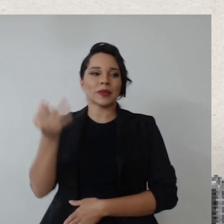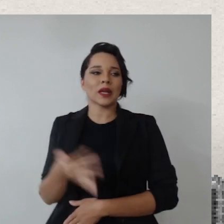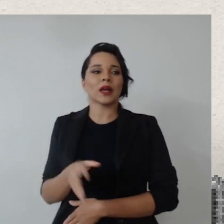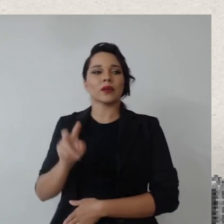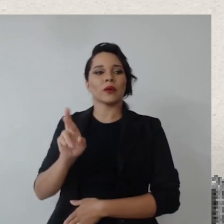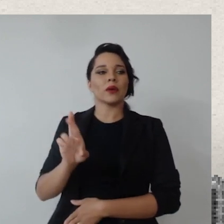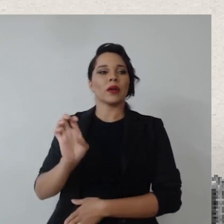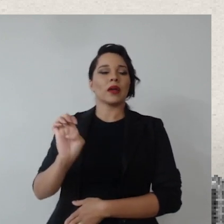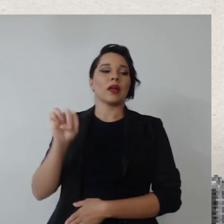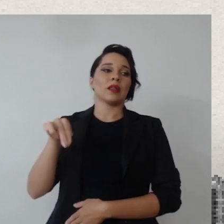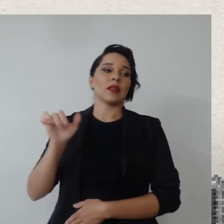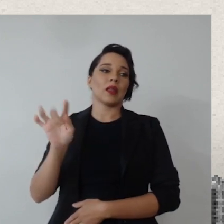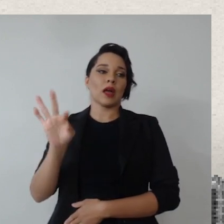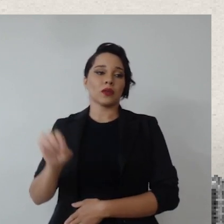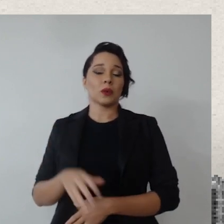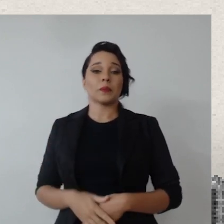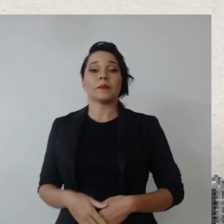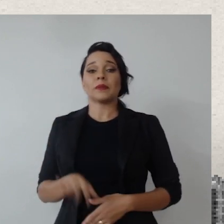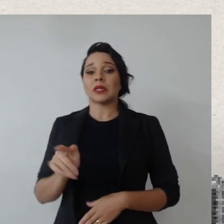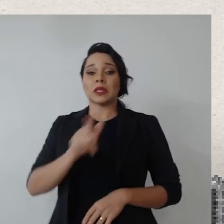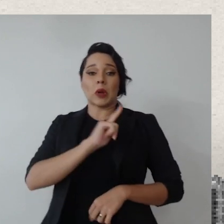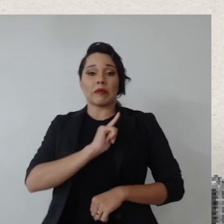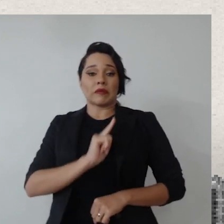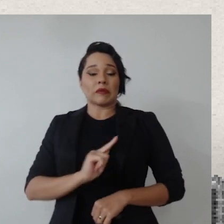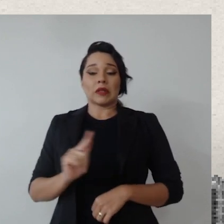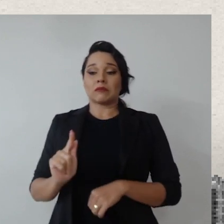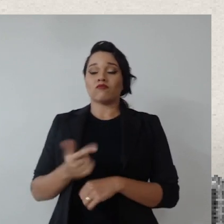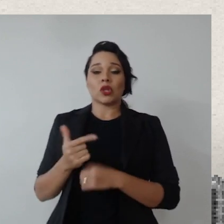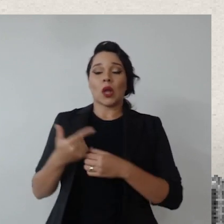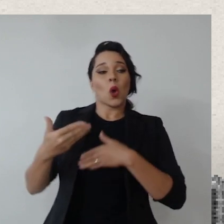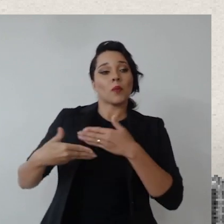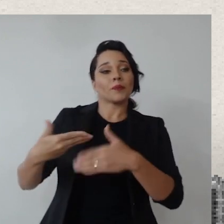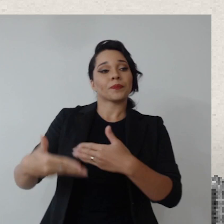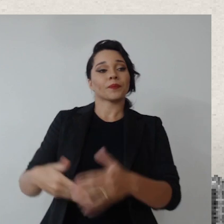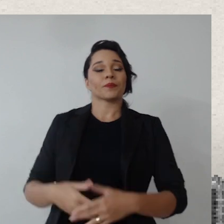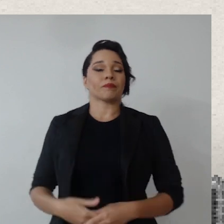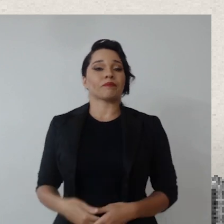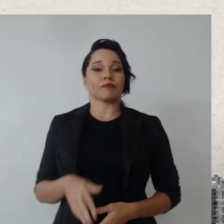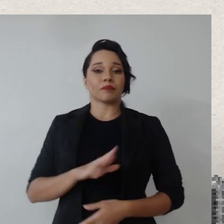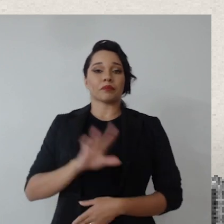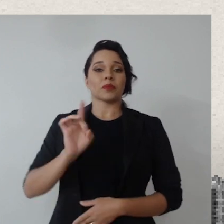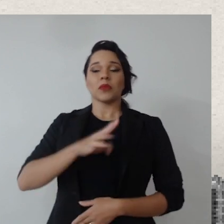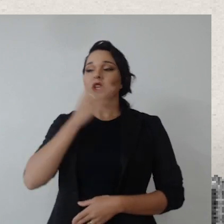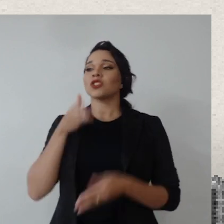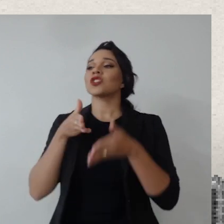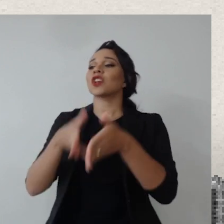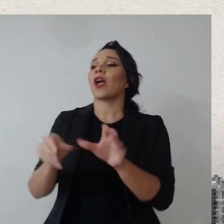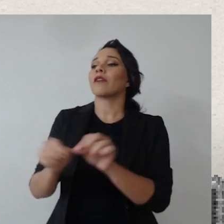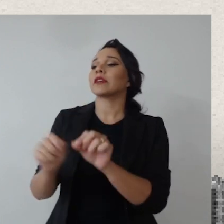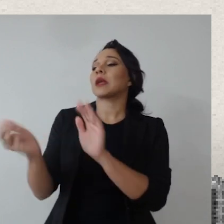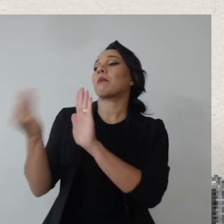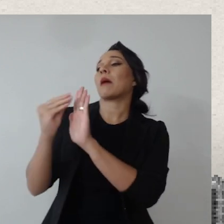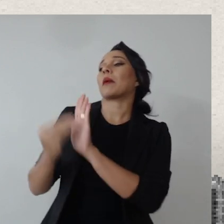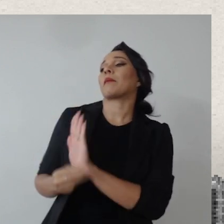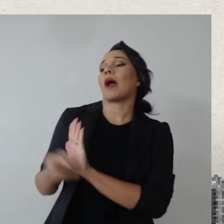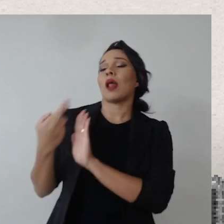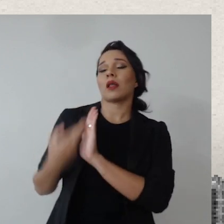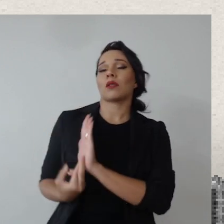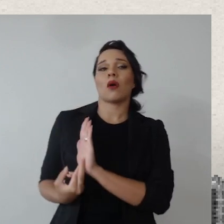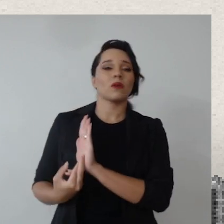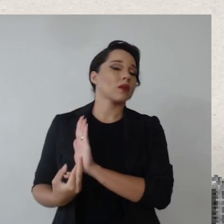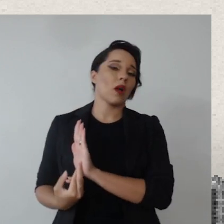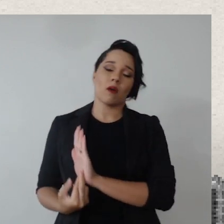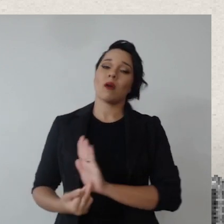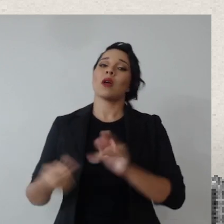muito bem colocado pelo doutor Renato, sem a governança, isso não tem como caminhar, que não é só a gente chegar lá e fazer o preenchimento do